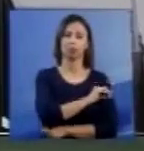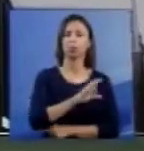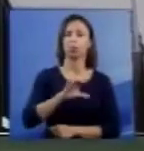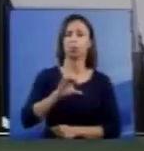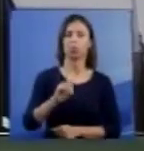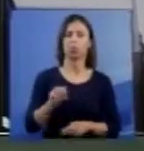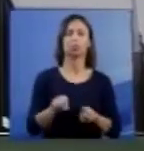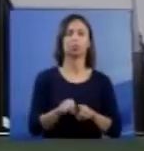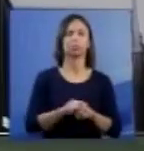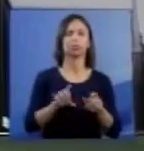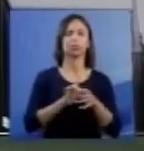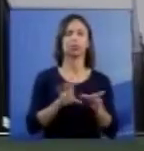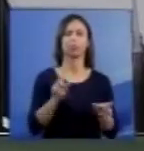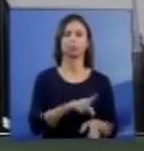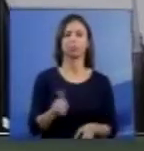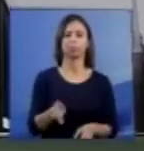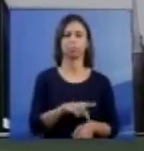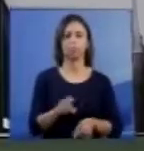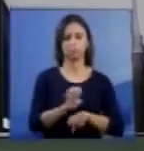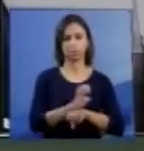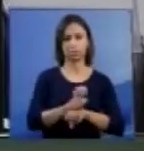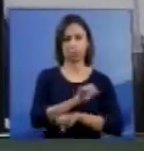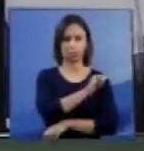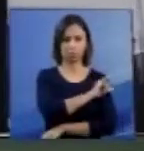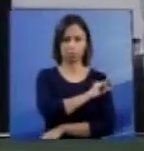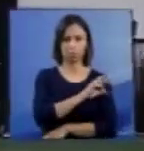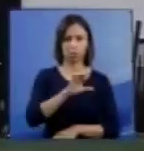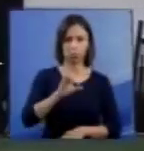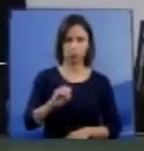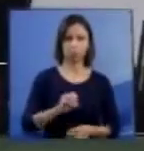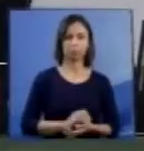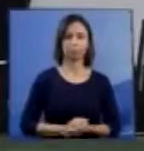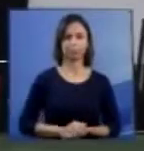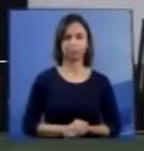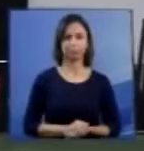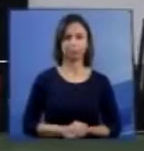Universidade Federal do Estado do Rio de Janeiro. Com a palavra, sua excelência.